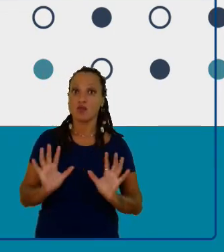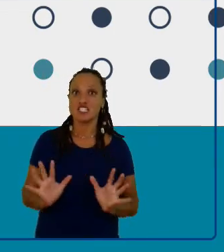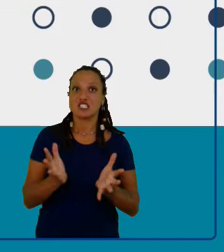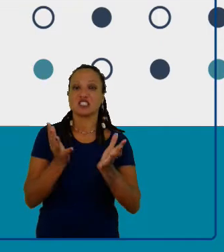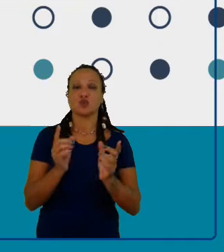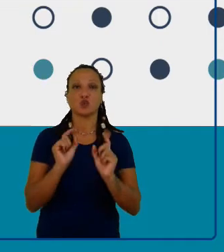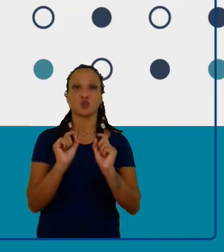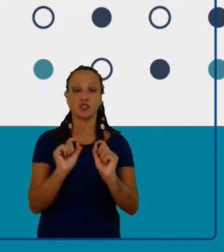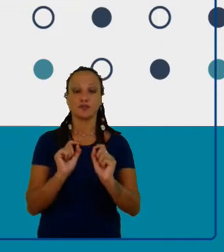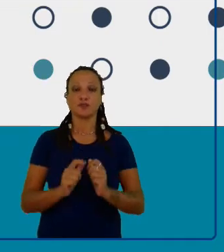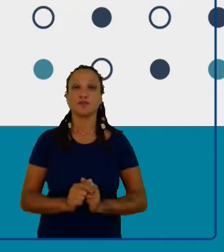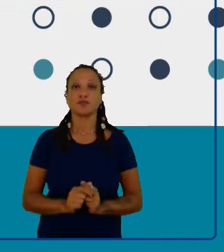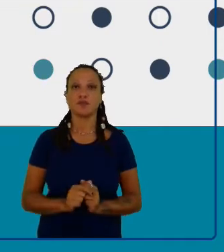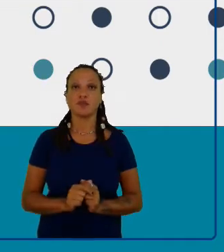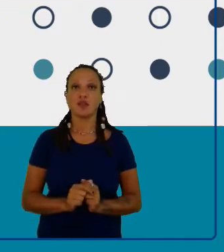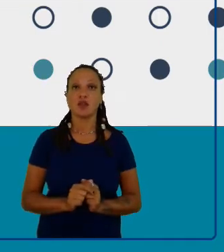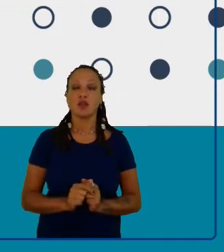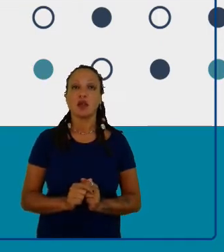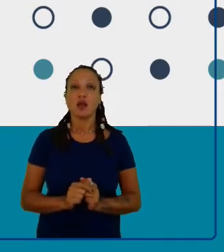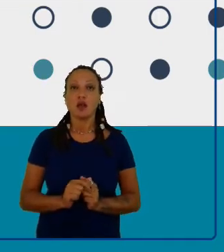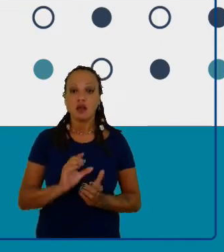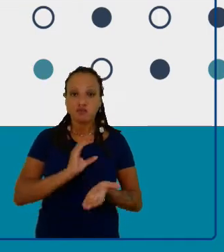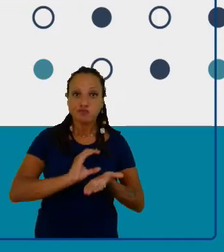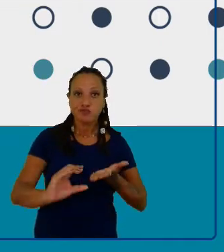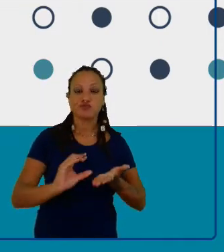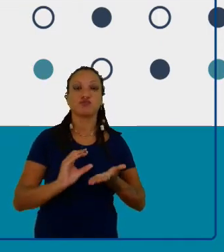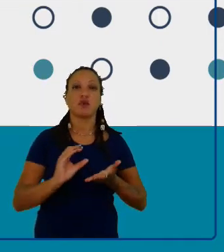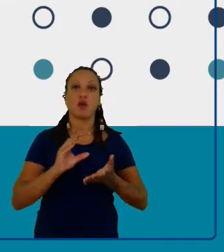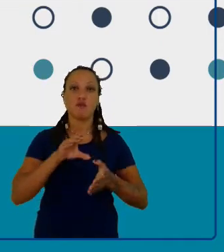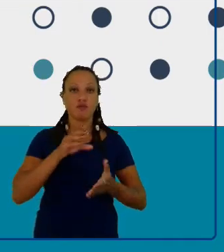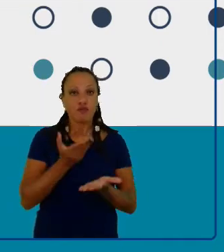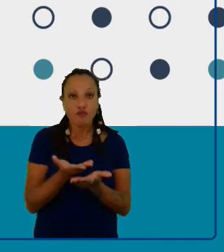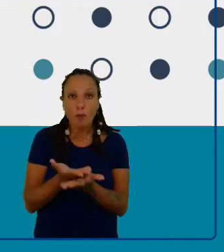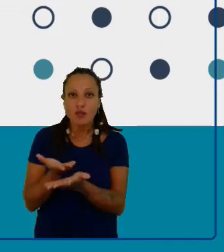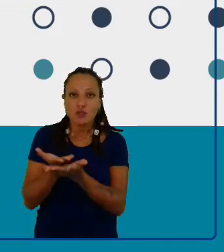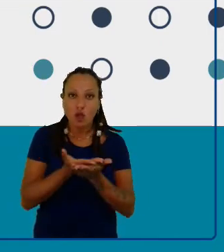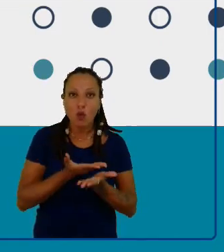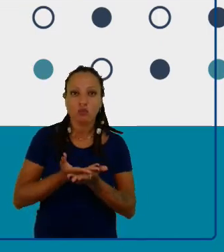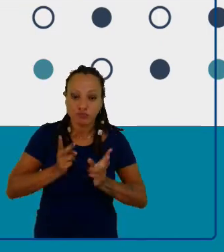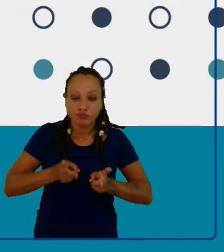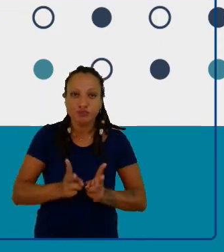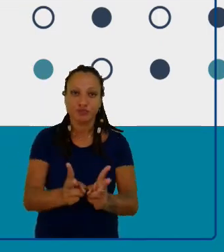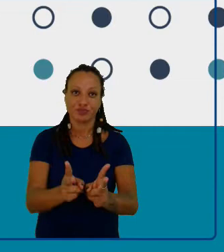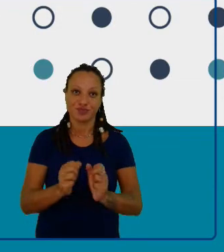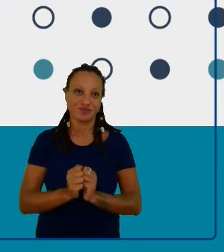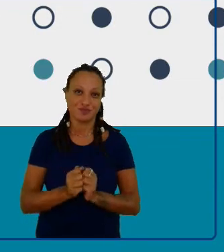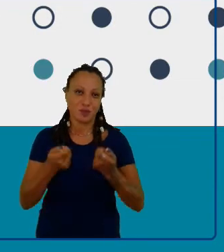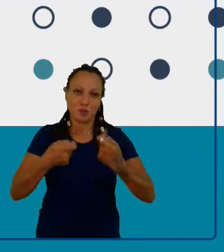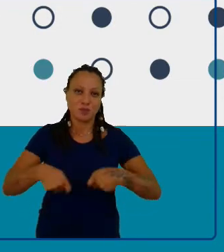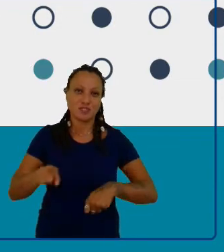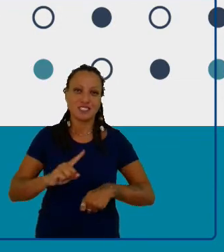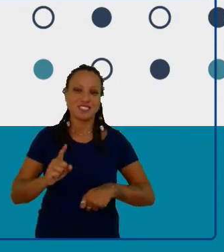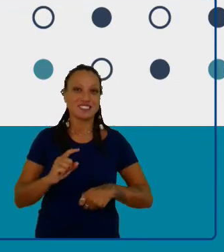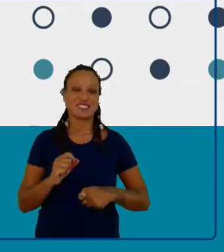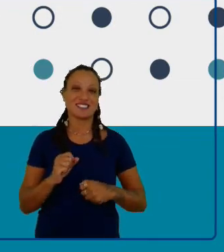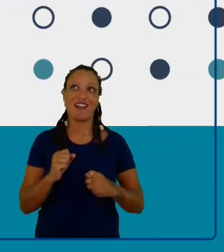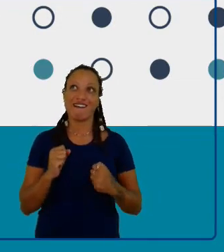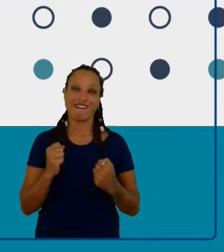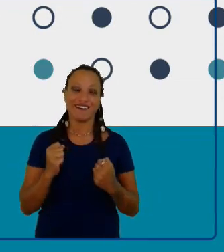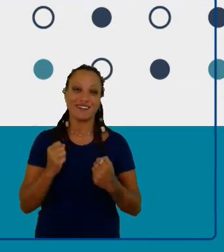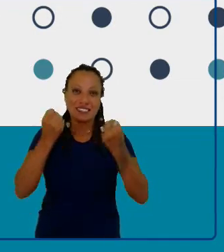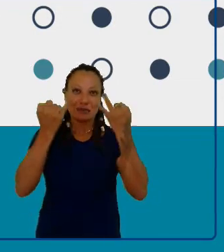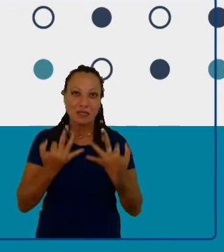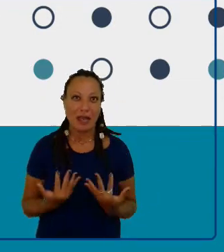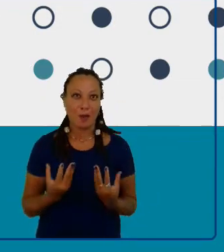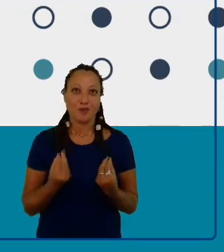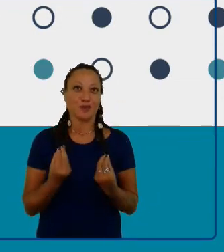questão de investir na formação continuada. Essa não precisa nem defender muito, porque você não consegue ter uma